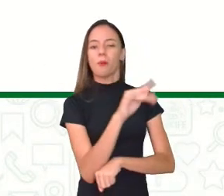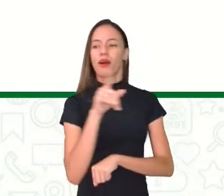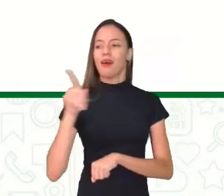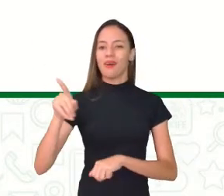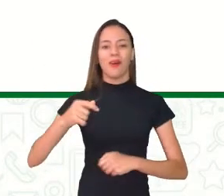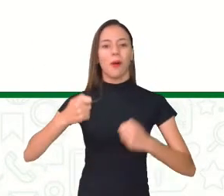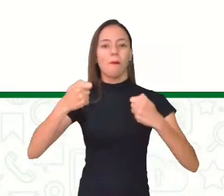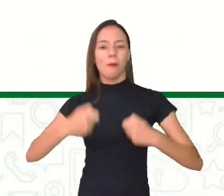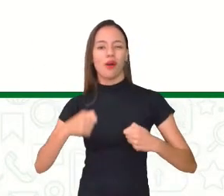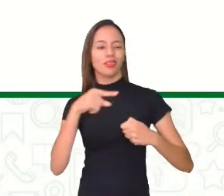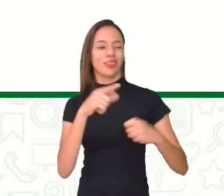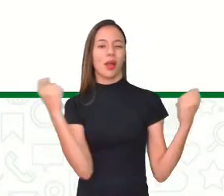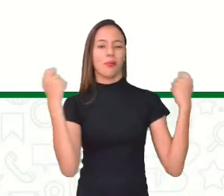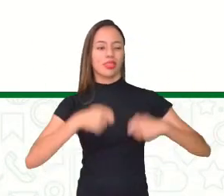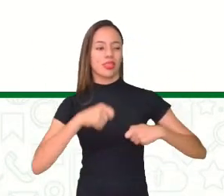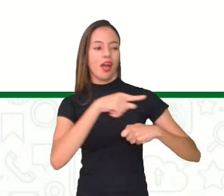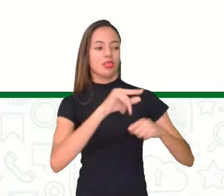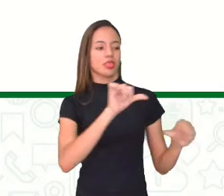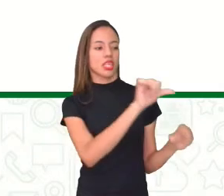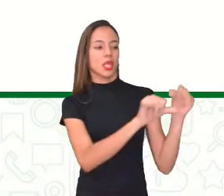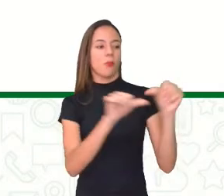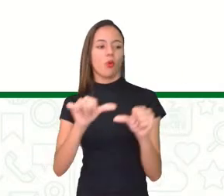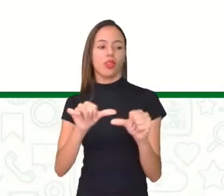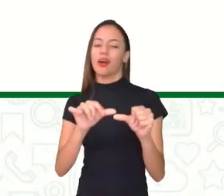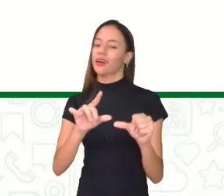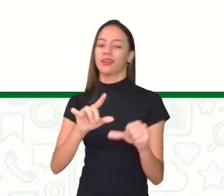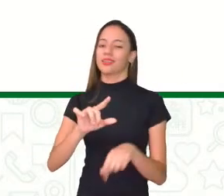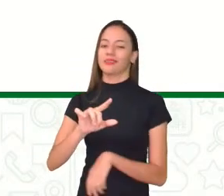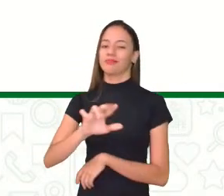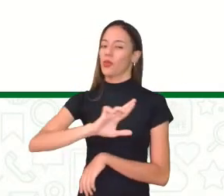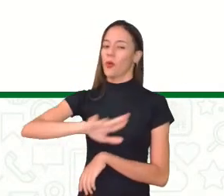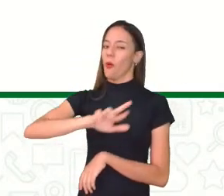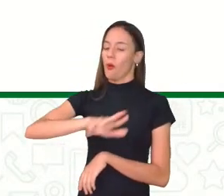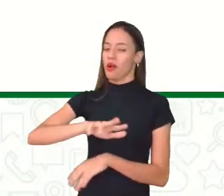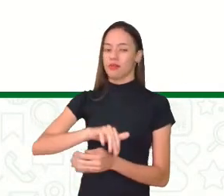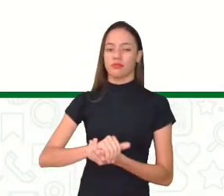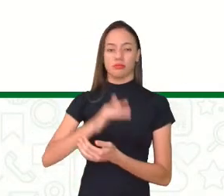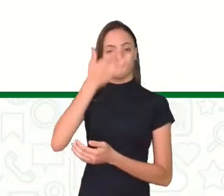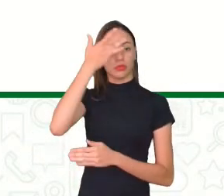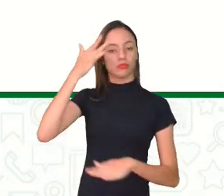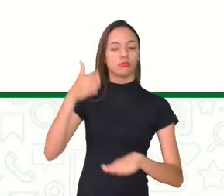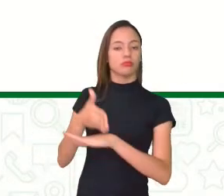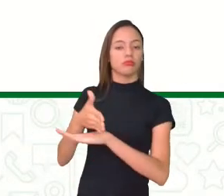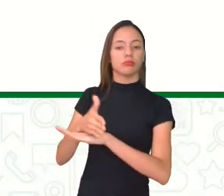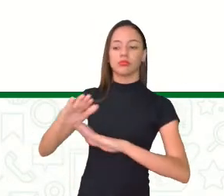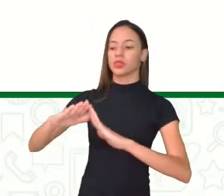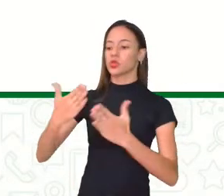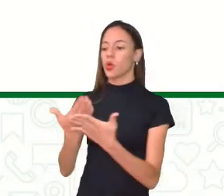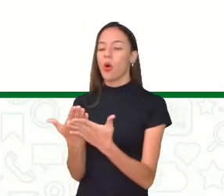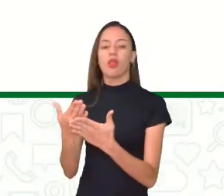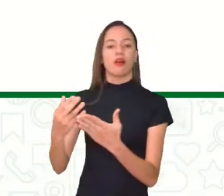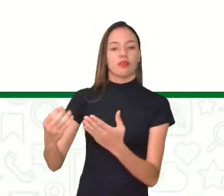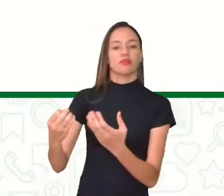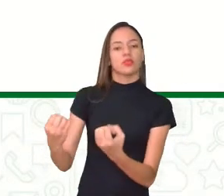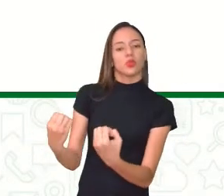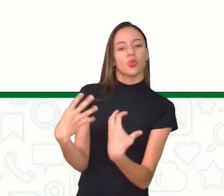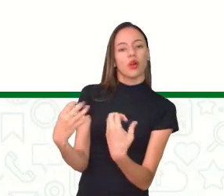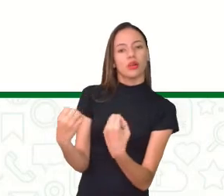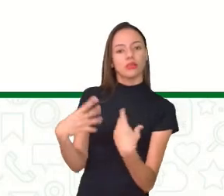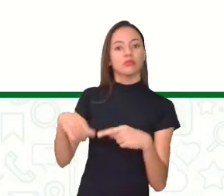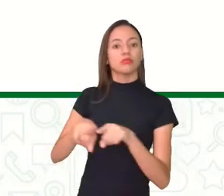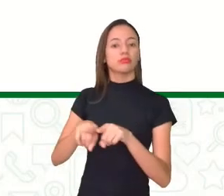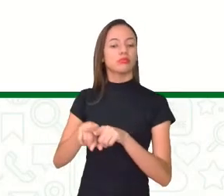fazer coisas diferenciadas. E isso não é verdade. Quem tem acesso à escola, quem tem acesso à instrução, tem